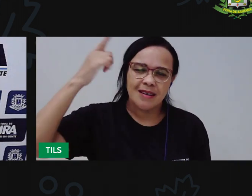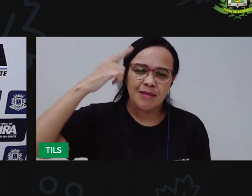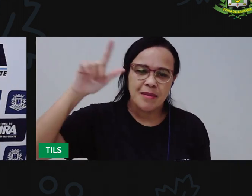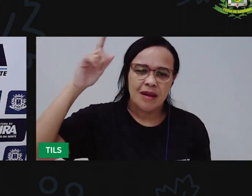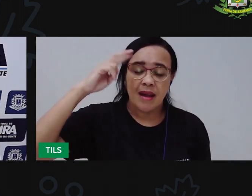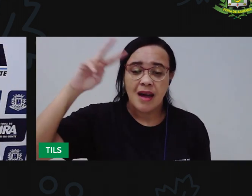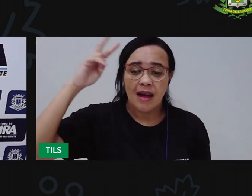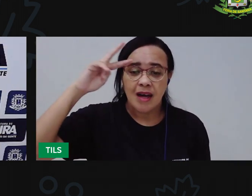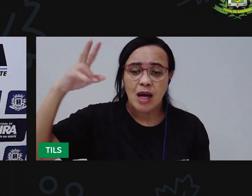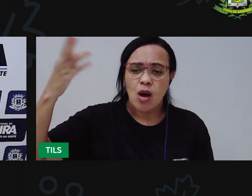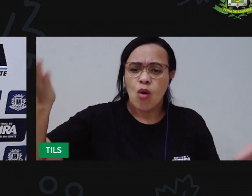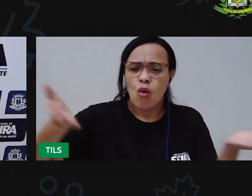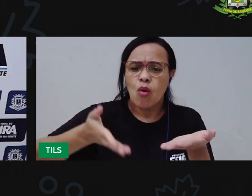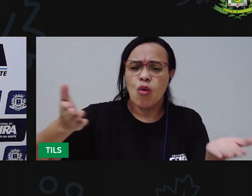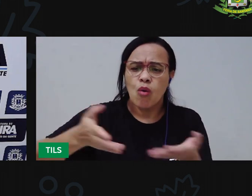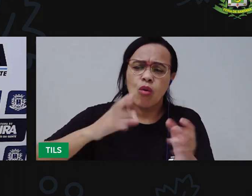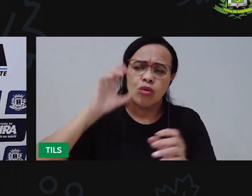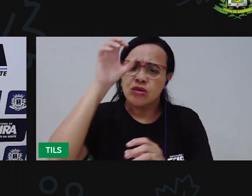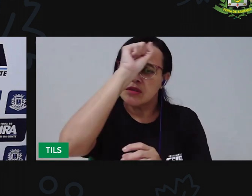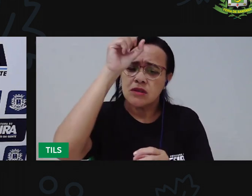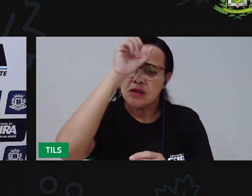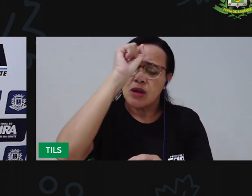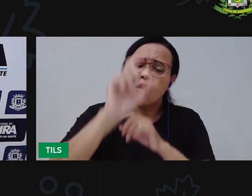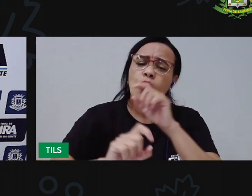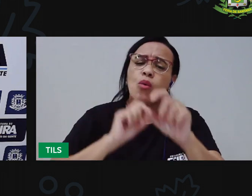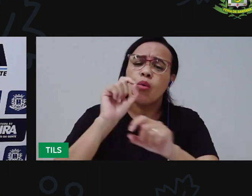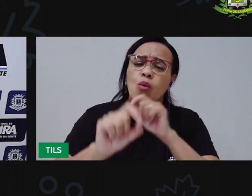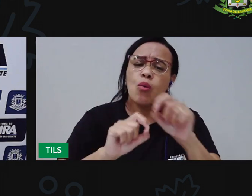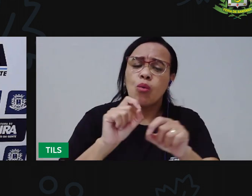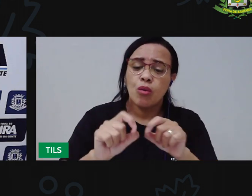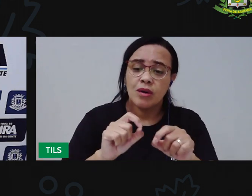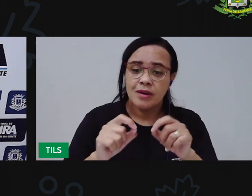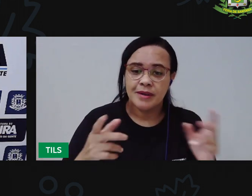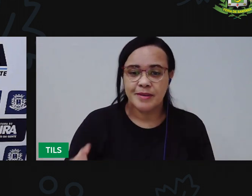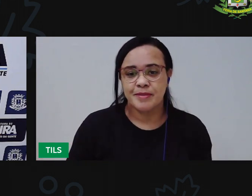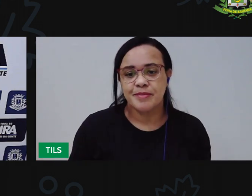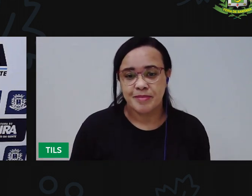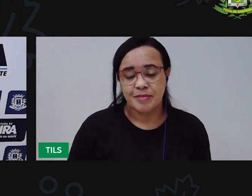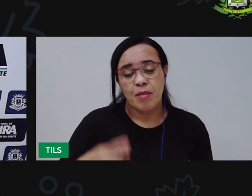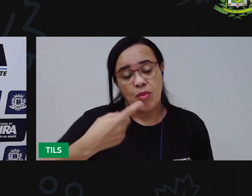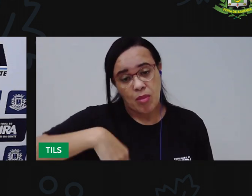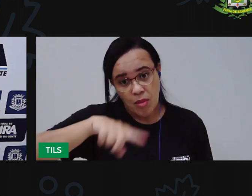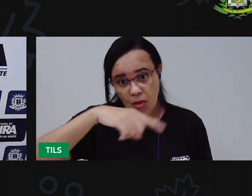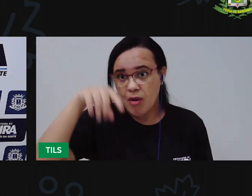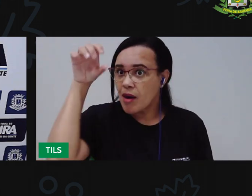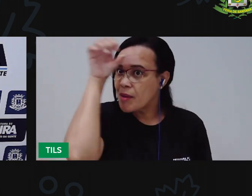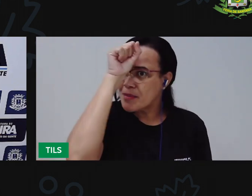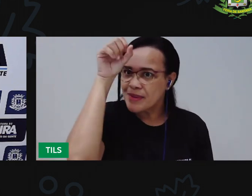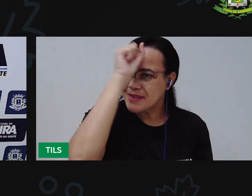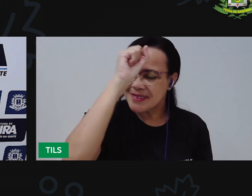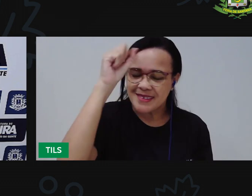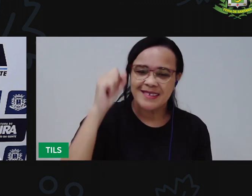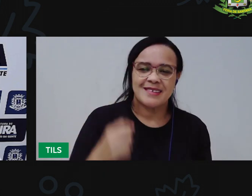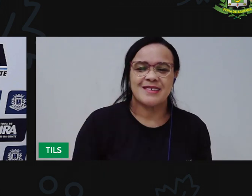aprendeu na aula de hoje. Então na aula de hoje a gente aprendeu a identificar